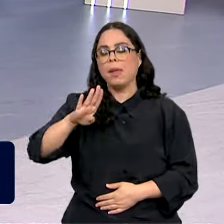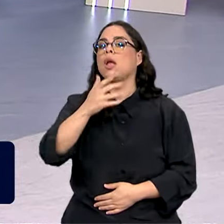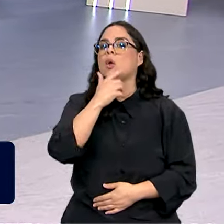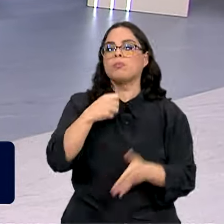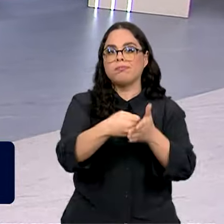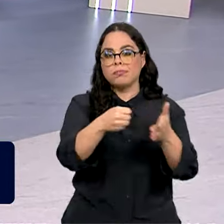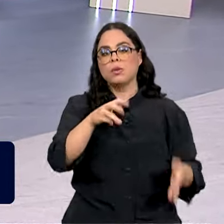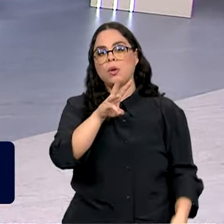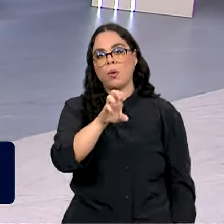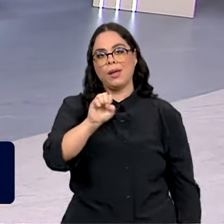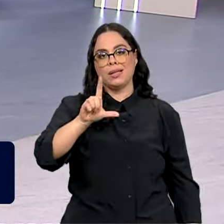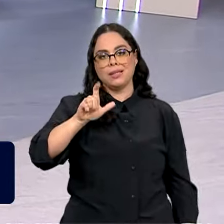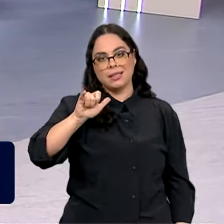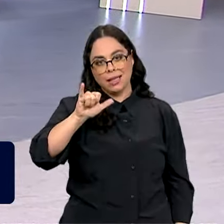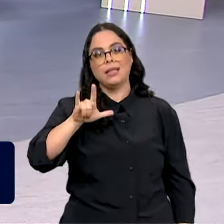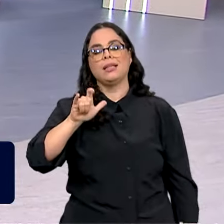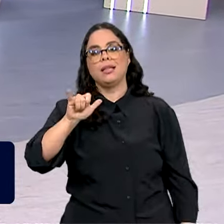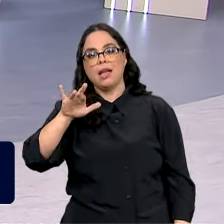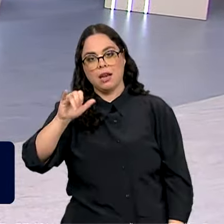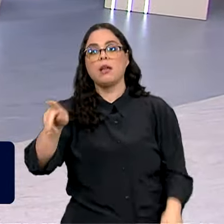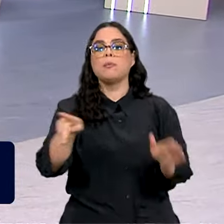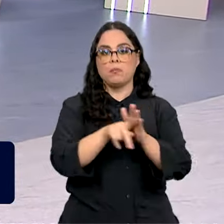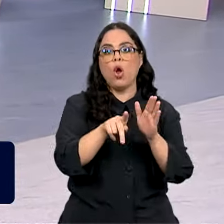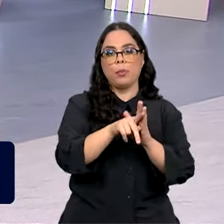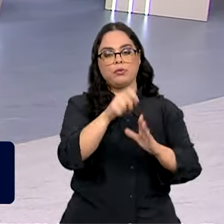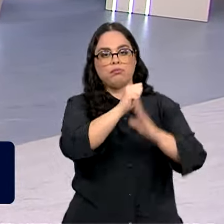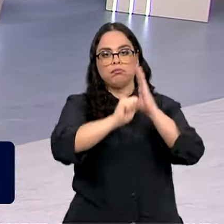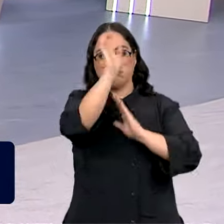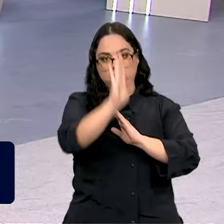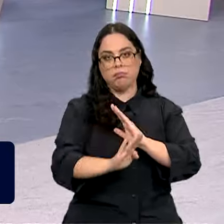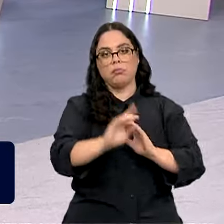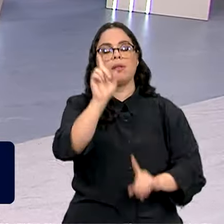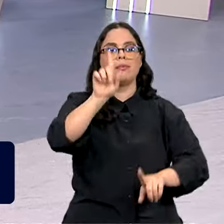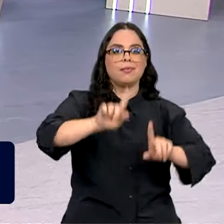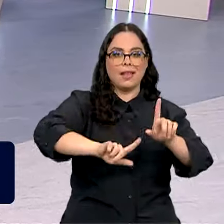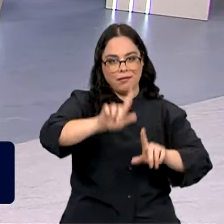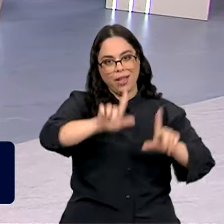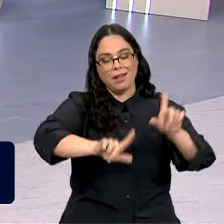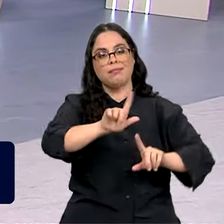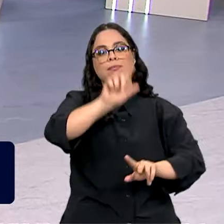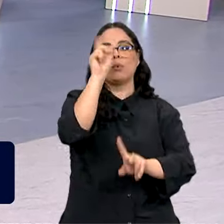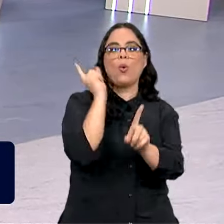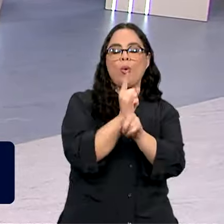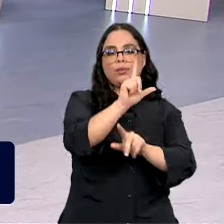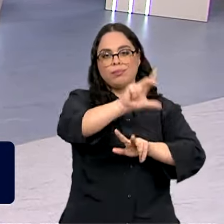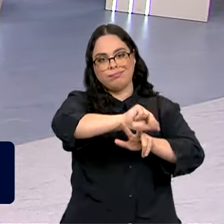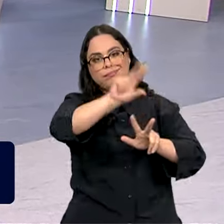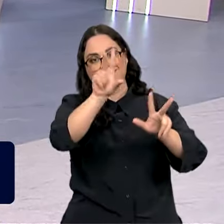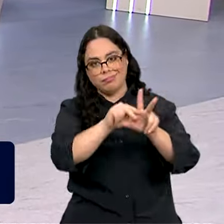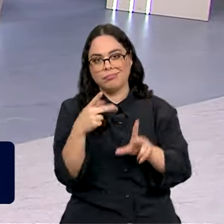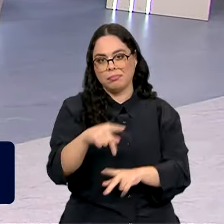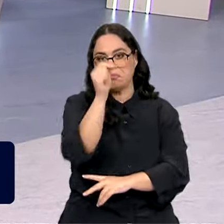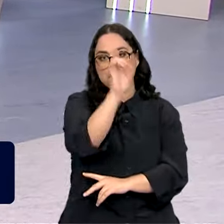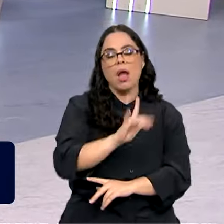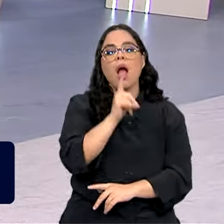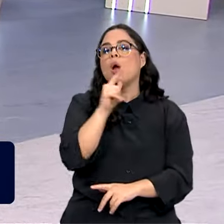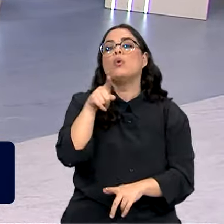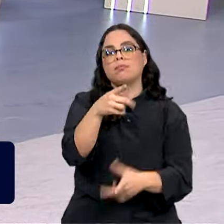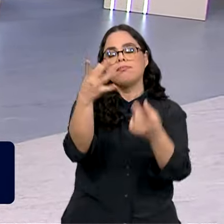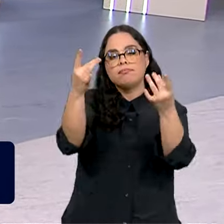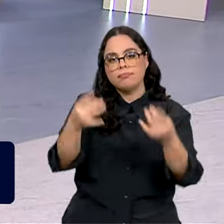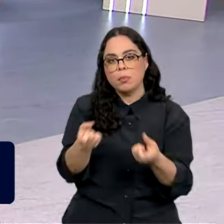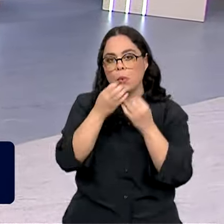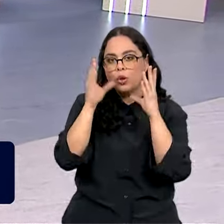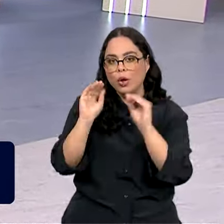Wesley Lira, da ETV Encontro das Águas, emissora da Rede Nacional de Comunicação Pública, traz os detalhes pra gente. Wesley,